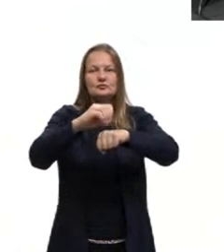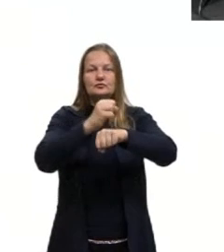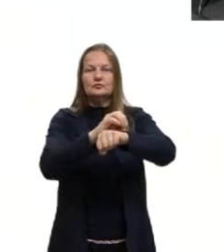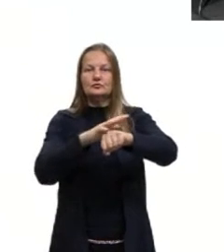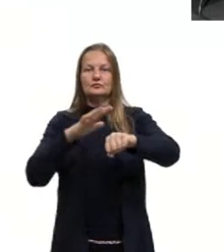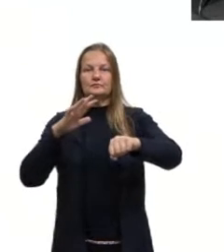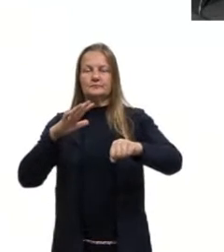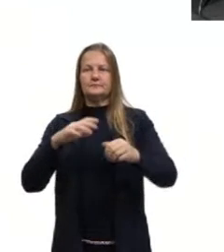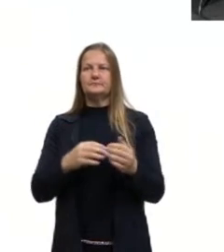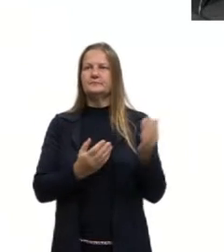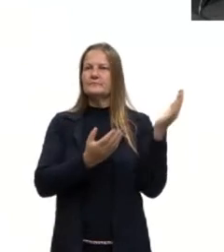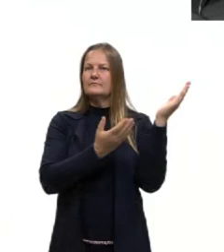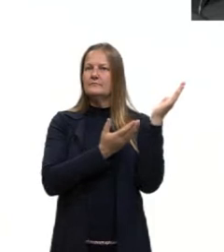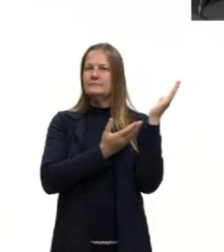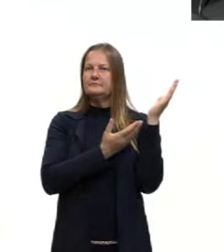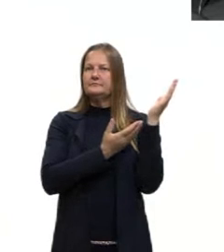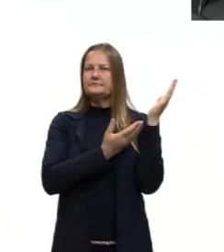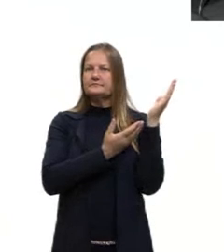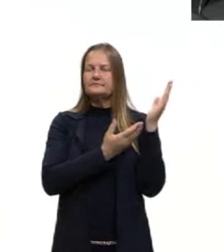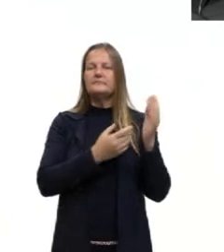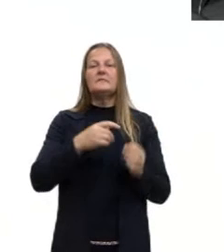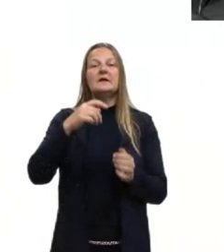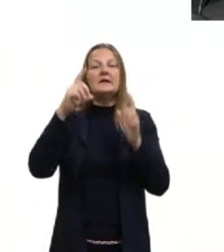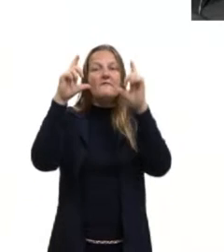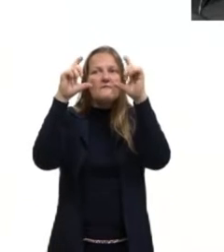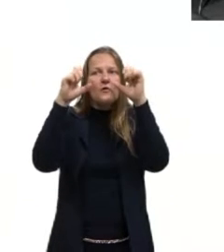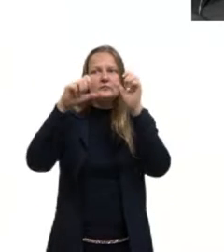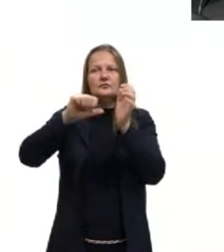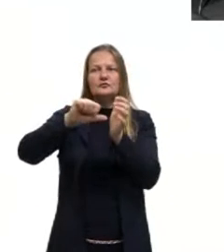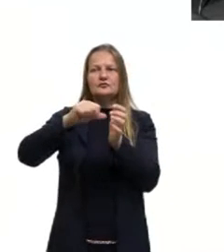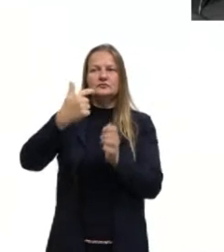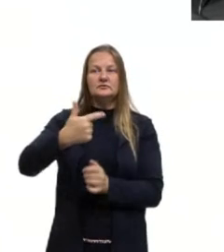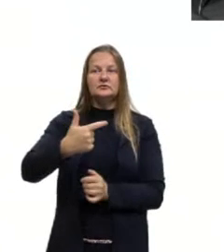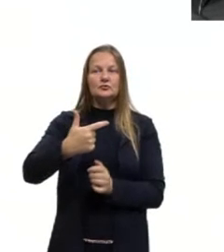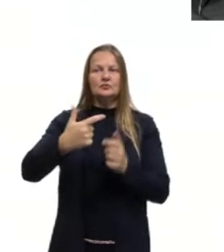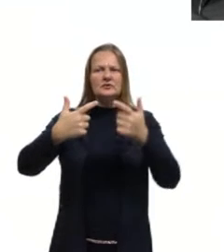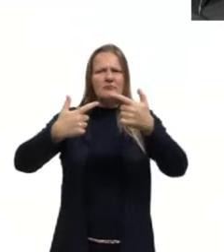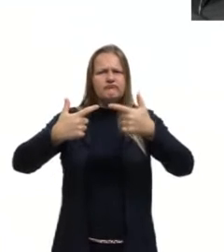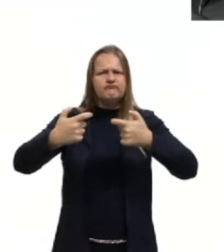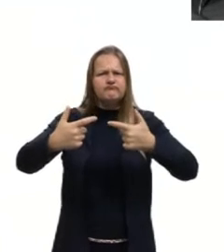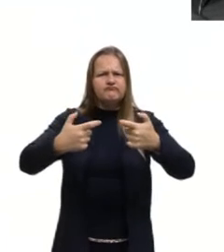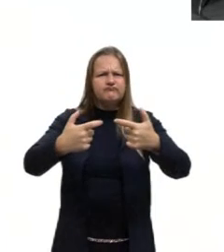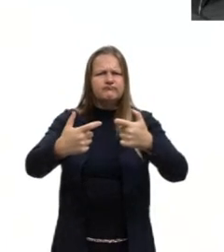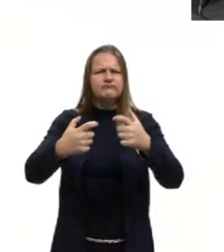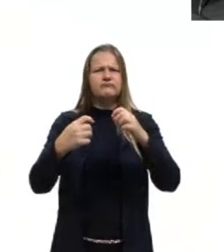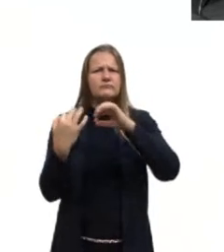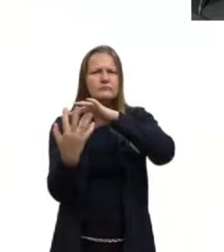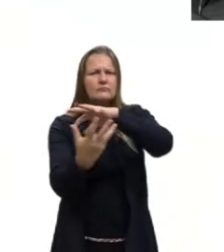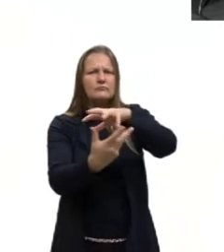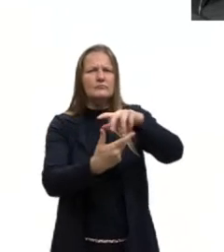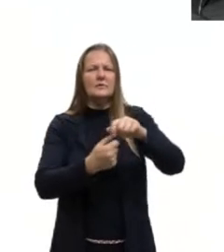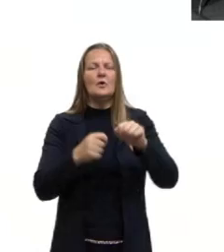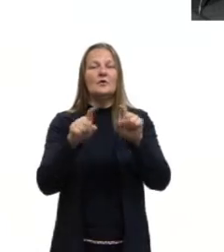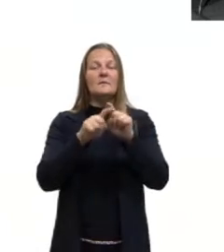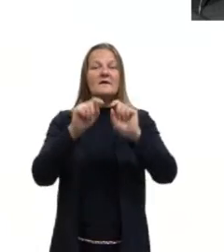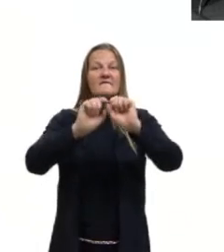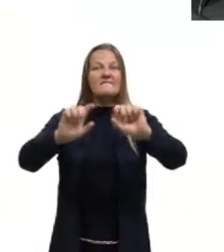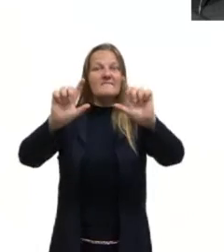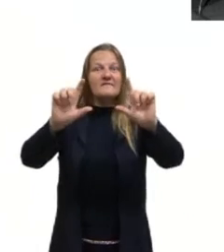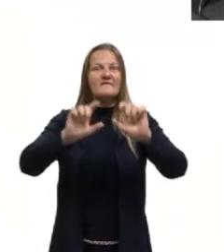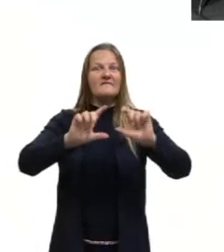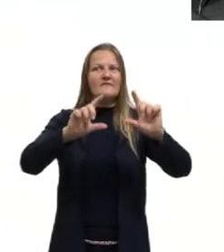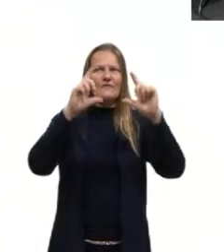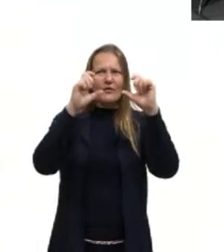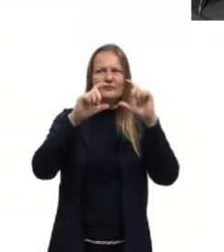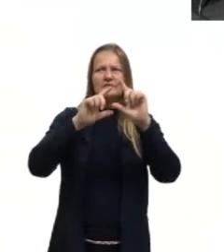uma imagem da Segunda Guerra Mundial, nós temos uma imagem dos aparelhos de televisão que